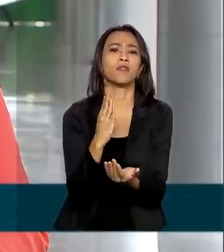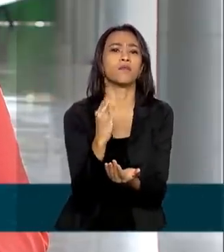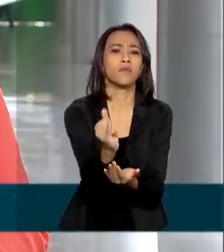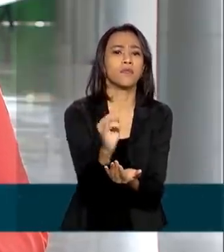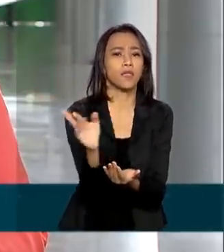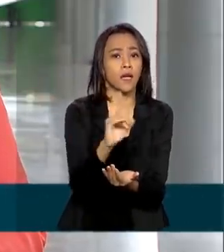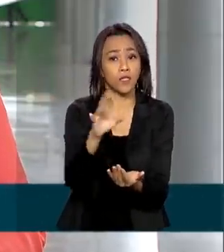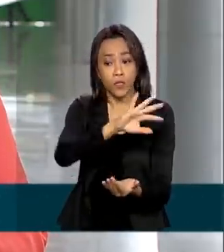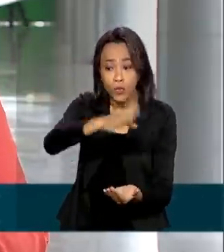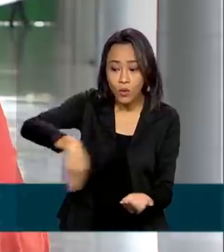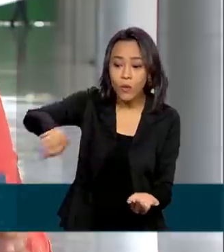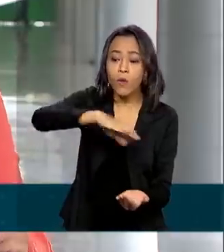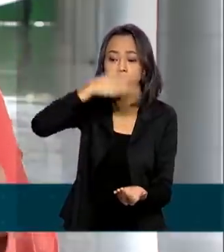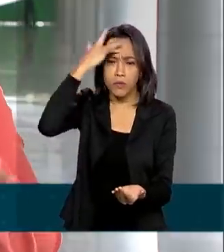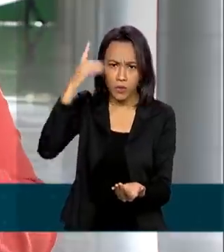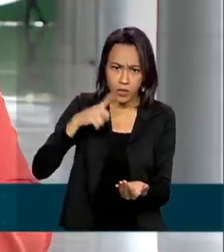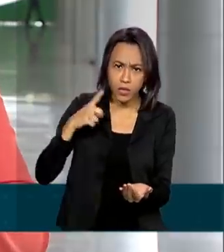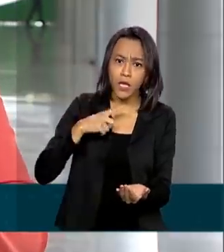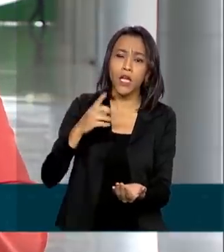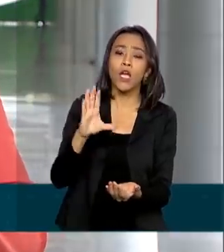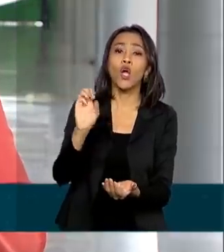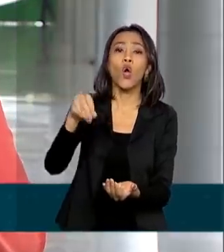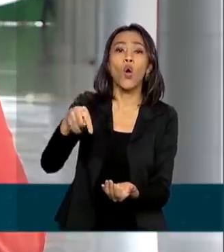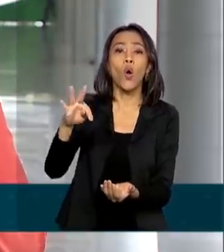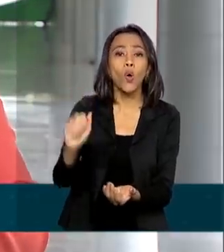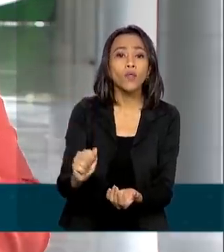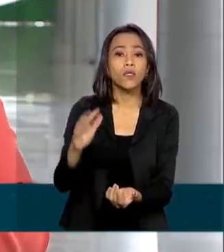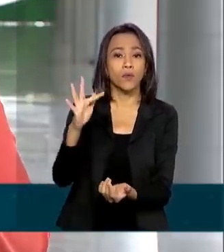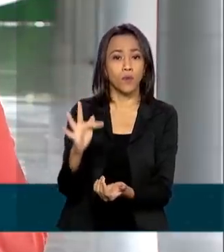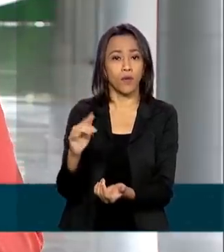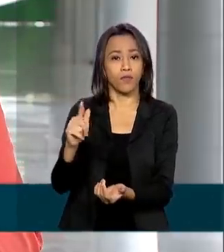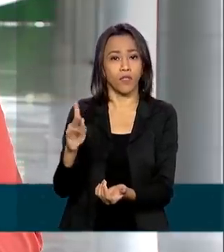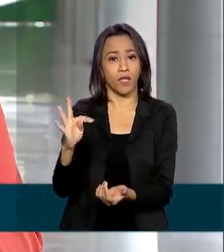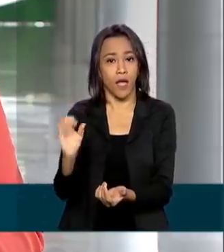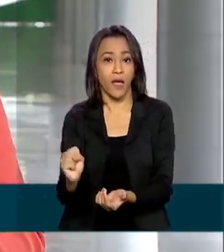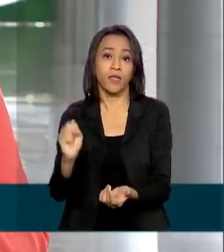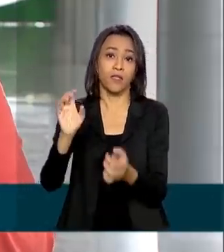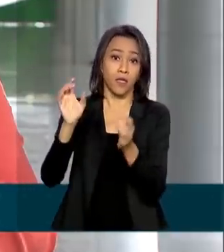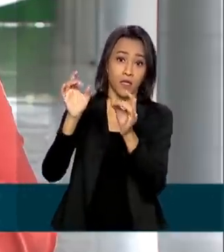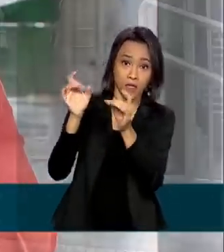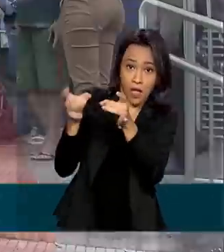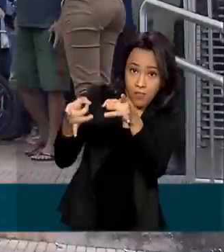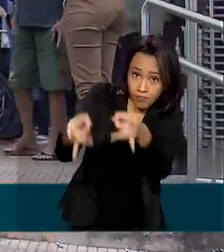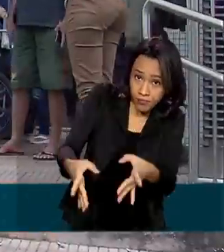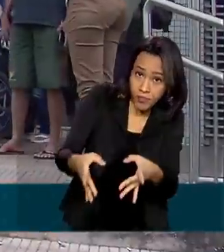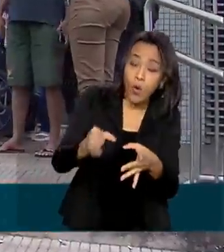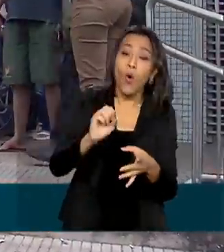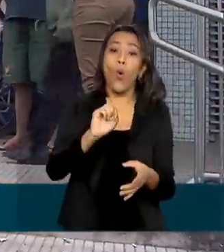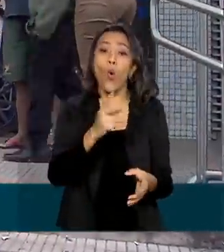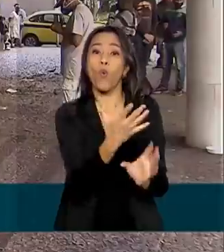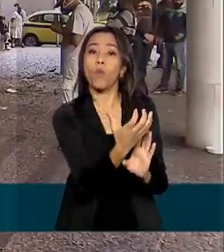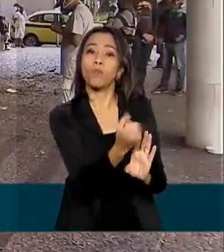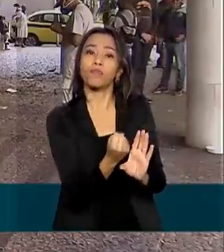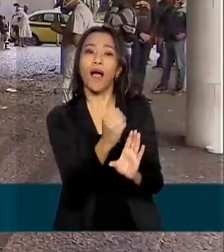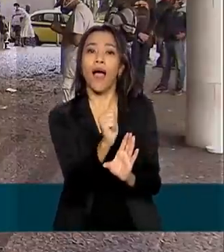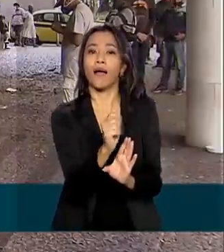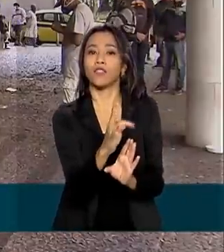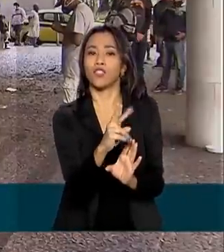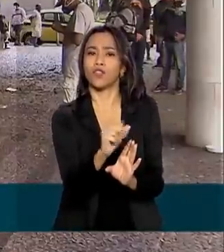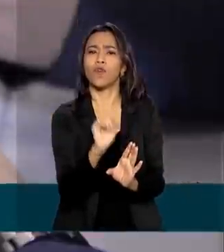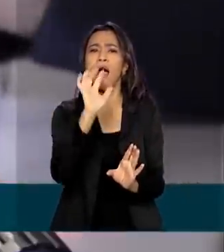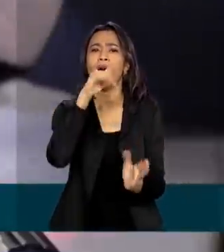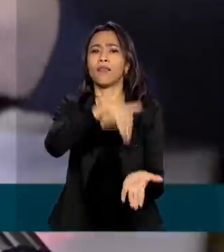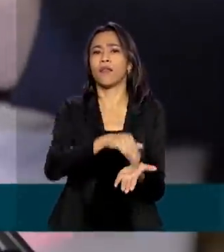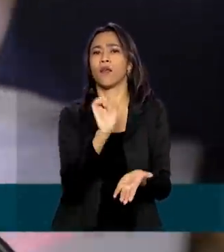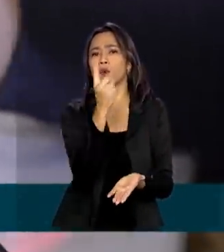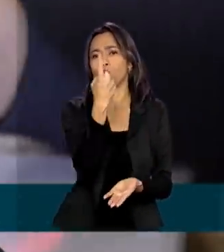os trabalhadores que têm contas ativas ou inativas no FGTS têm direito a esse valor. Pode ser sacado até um salário mínimo, ou